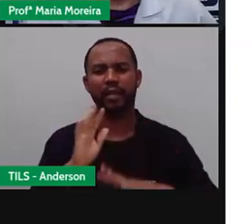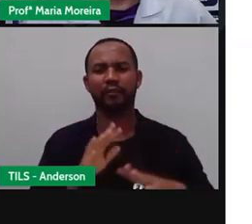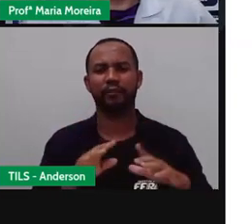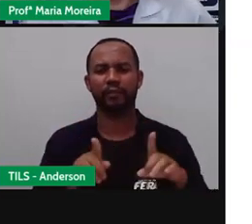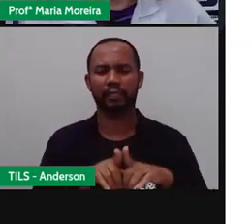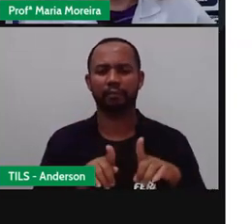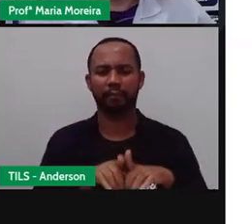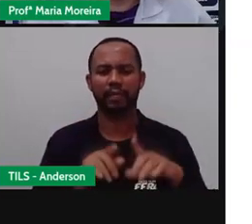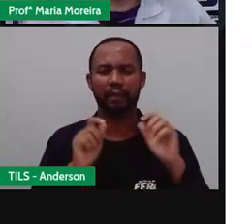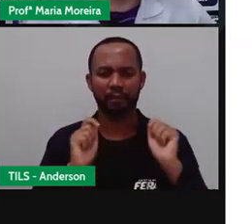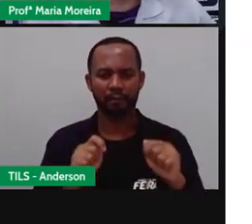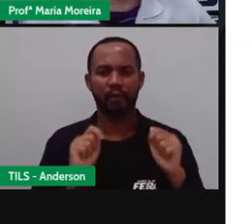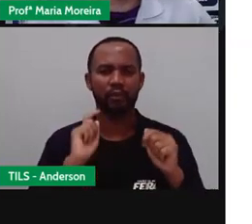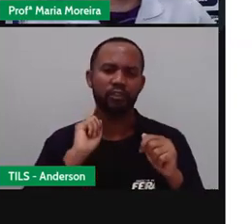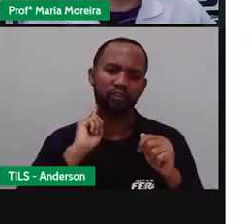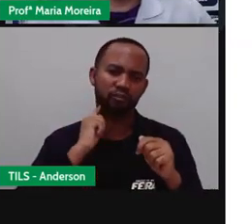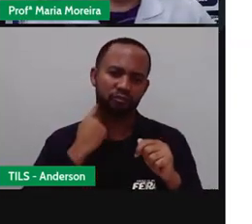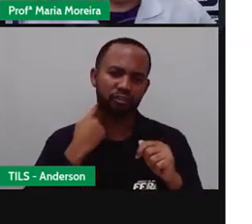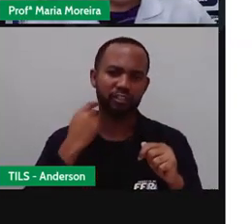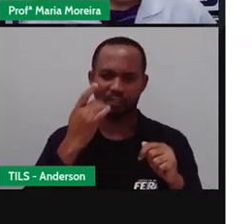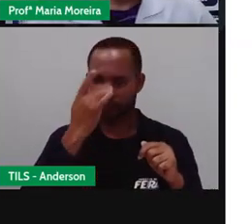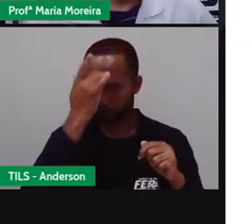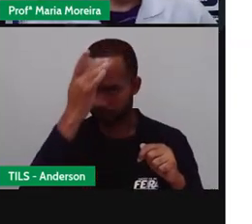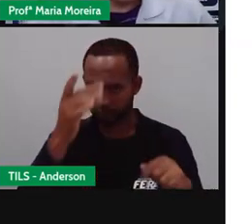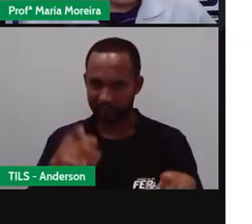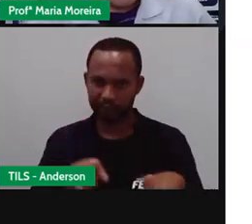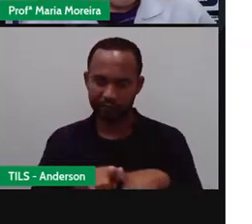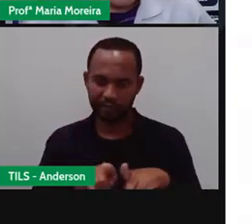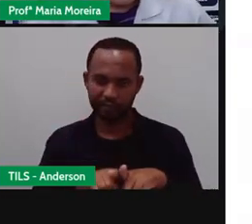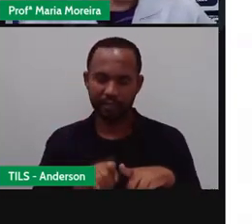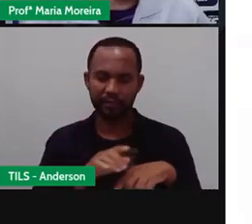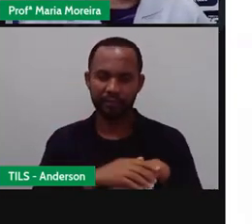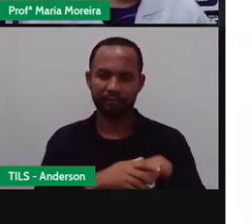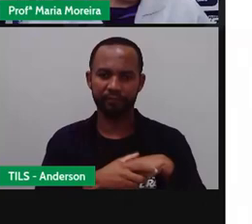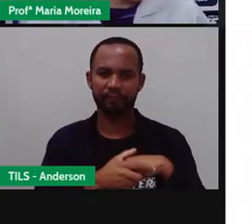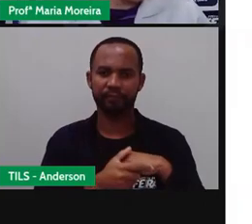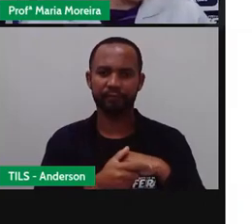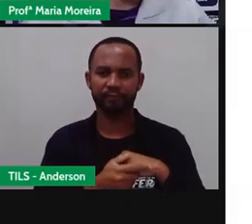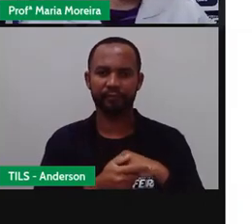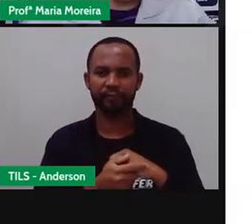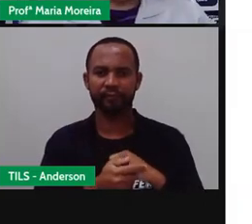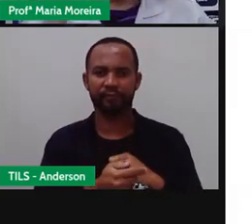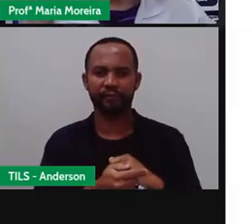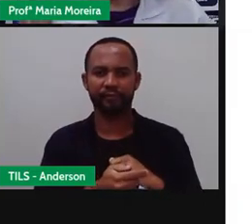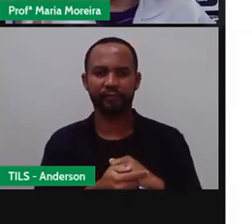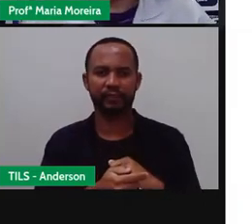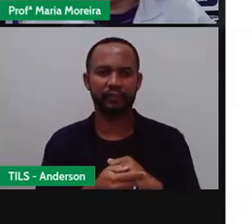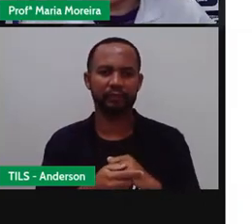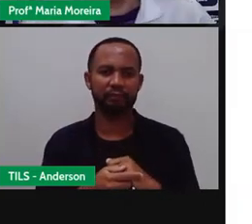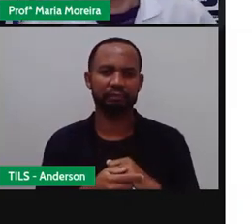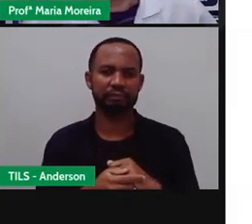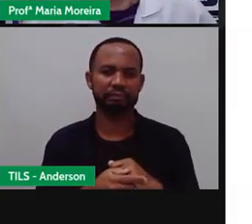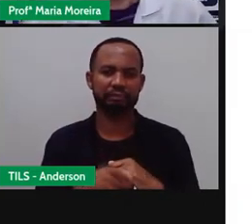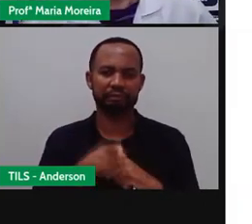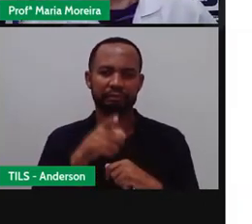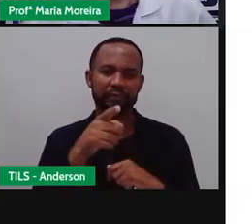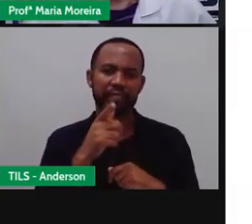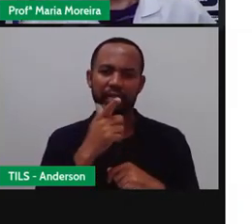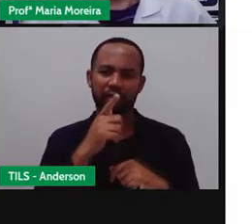Porque ela pode ser contaminada facilmente Inclusive, né? Através da água Vários, né?